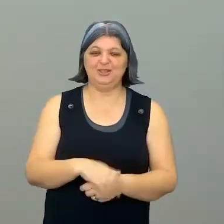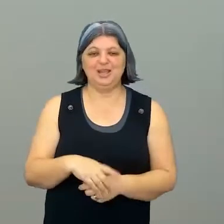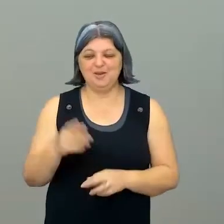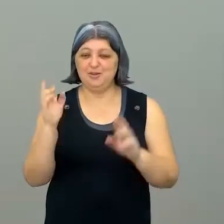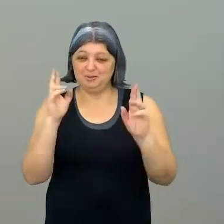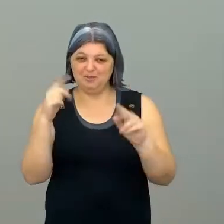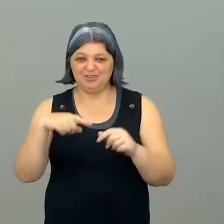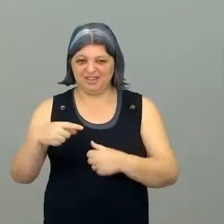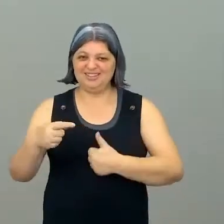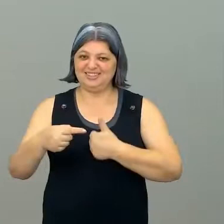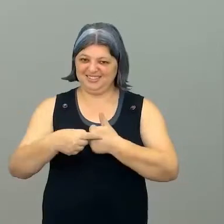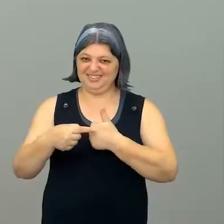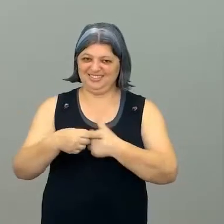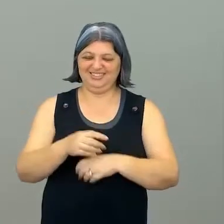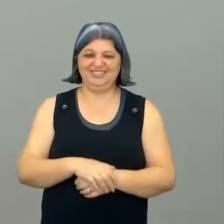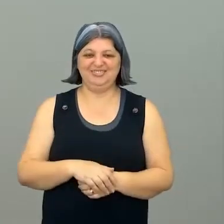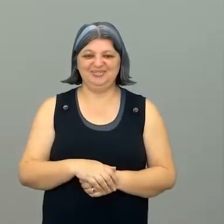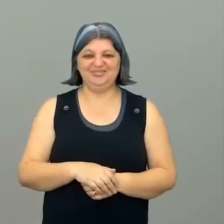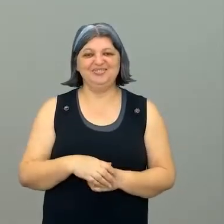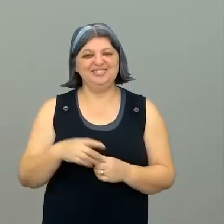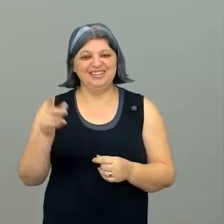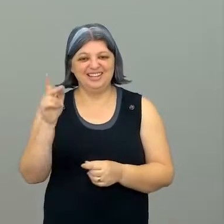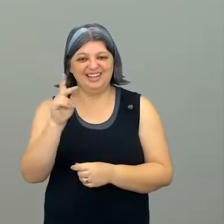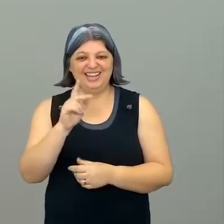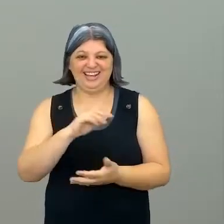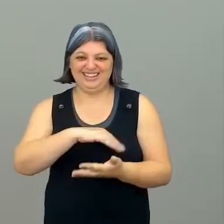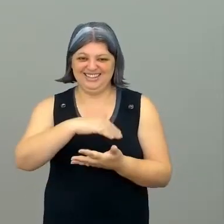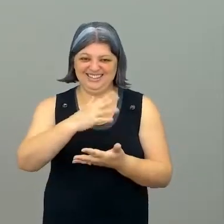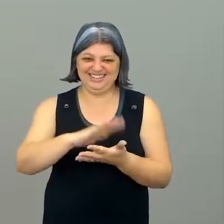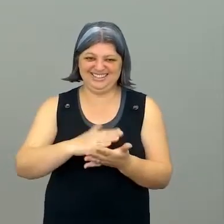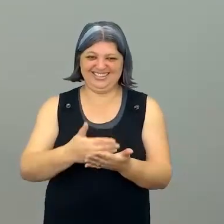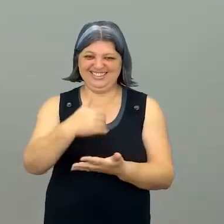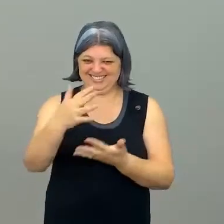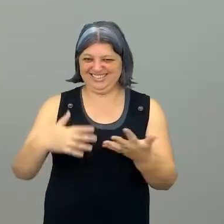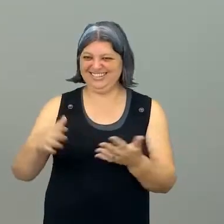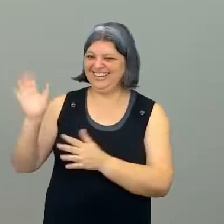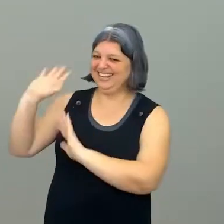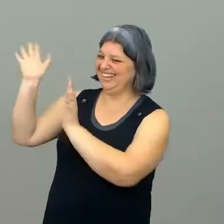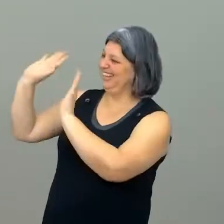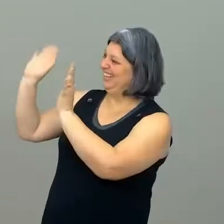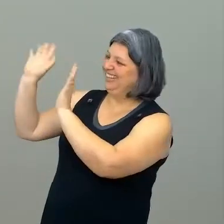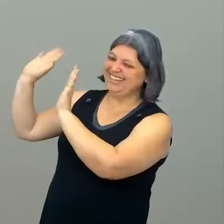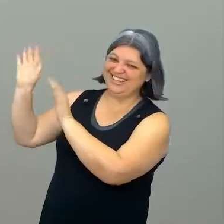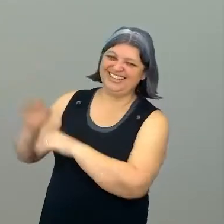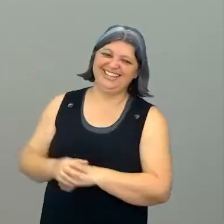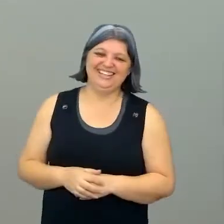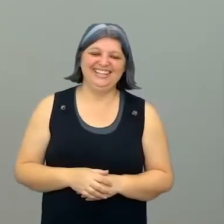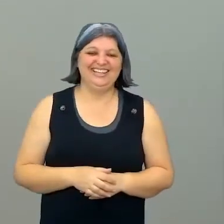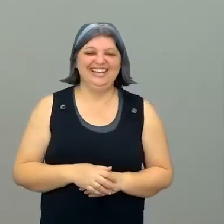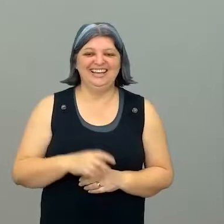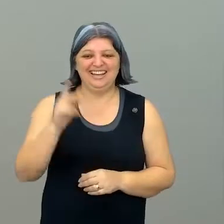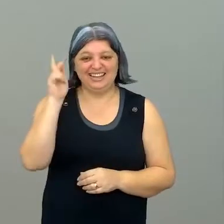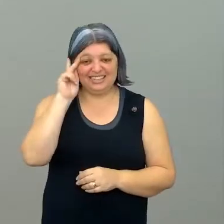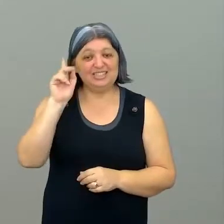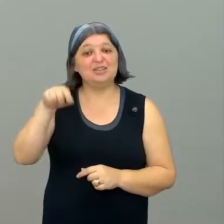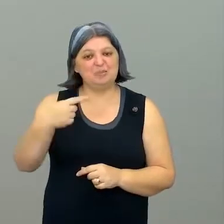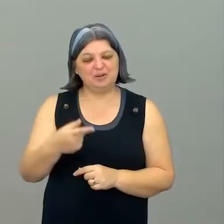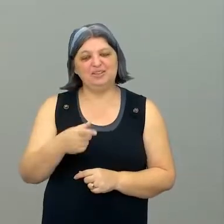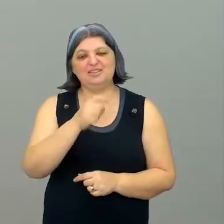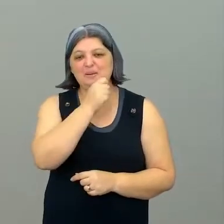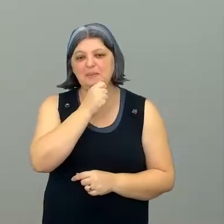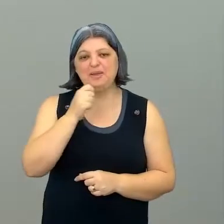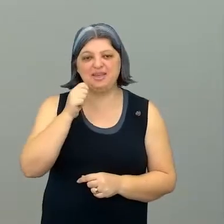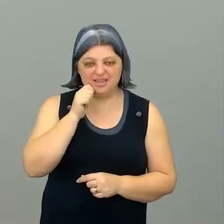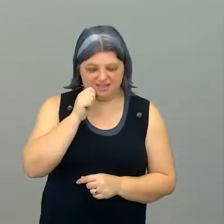também estamos aí com a Cátia, maravilhosa ali, linda, desse lado eu sempre erro, né, e depois teremos a Bianca aí, maravilhosa,